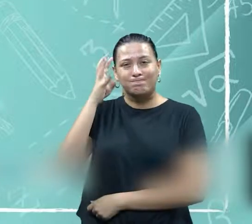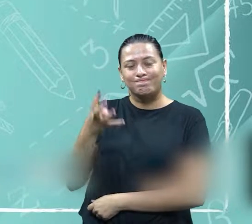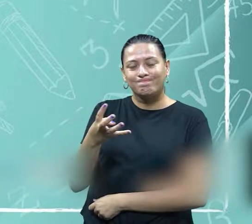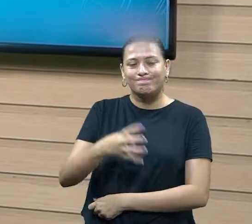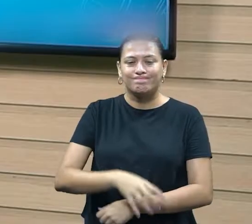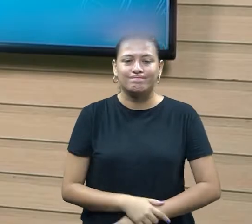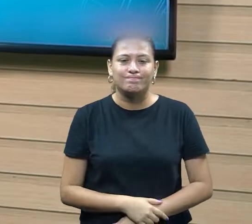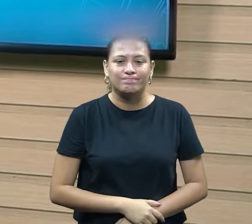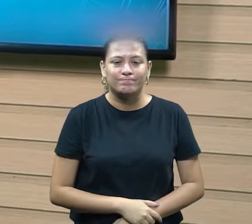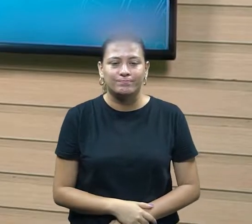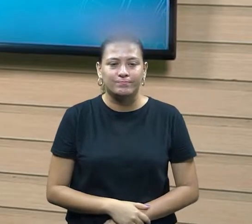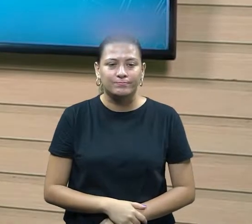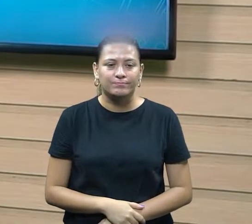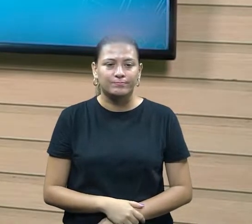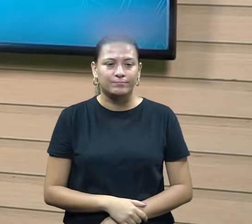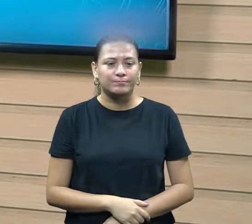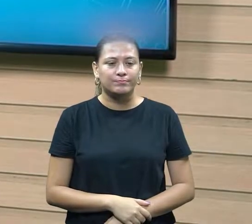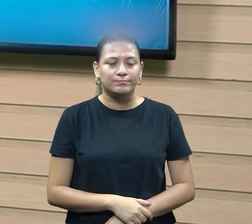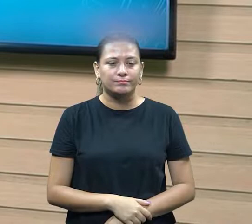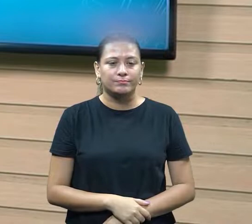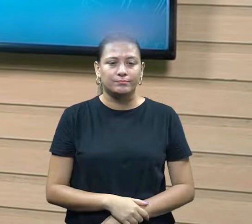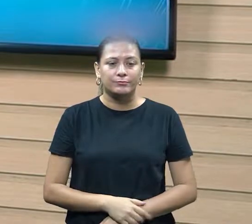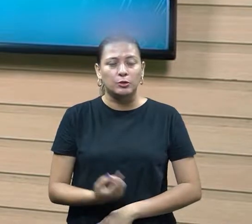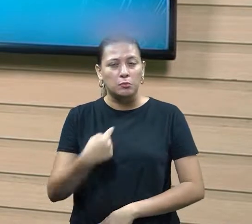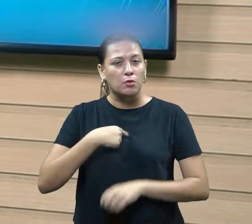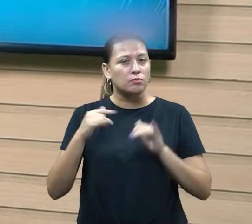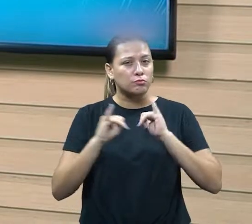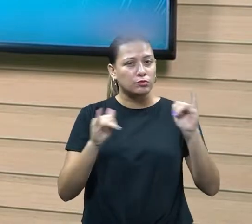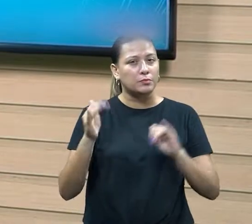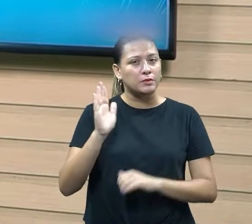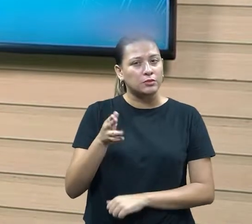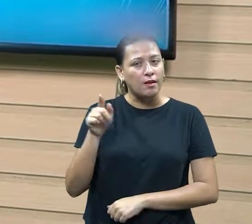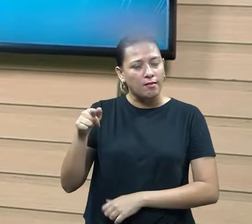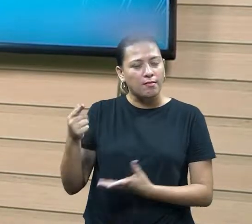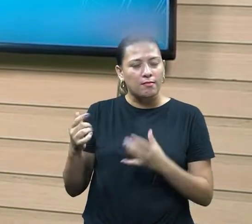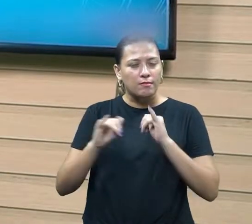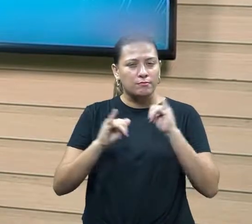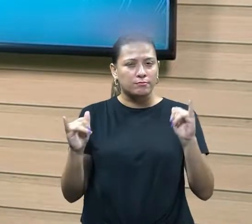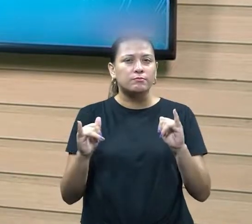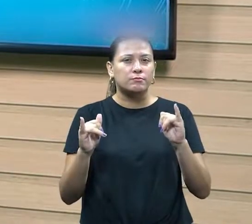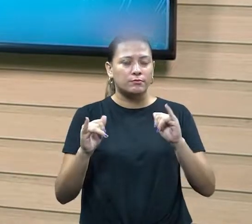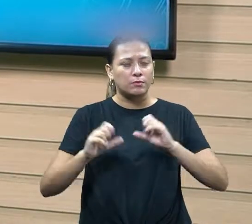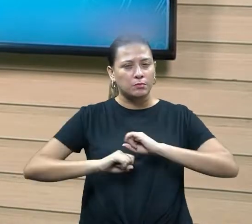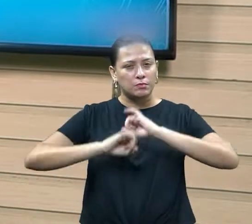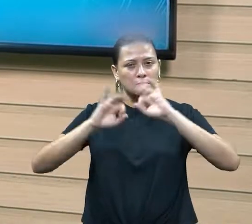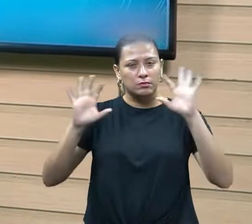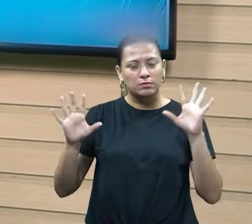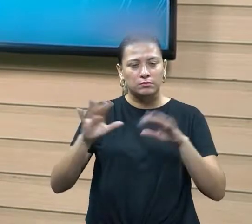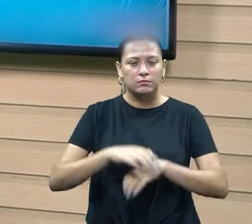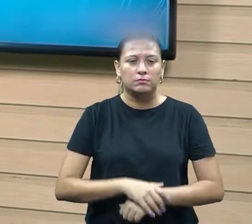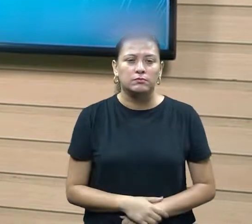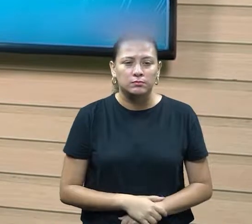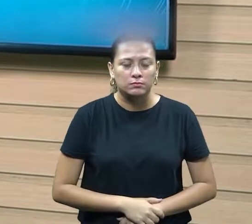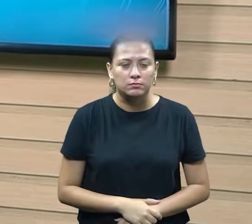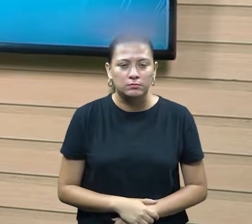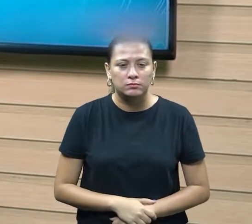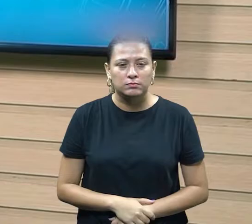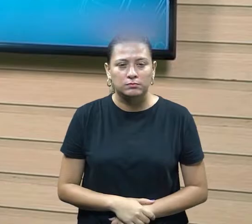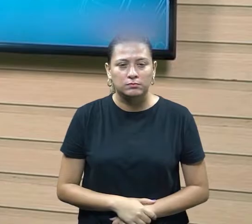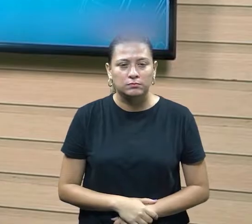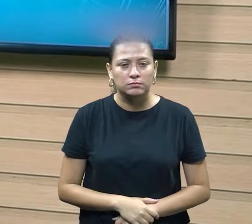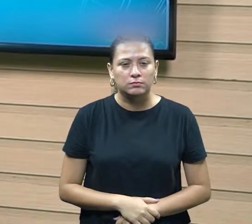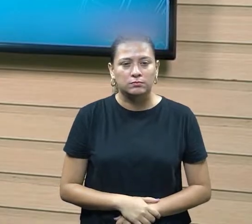partes. Olha, como eu falei para vocês, que ela sempre deixou clara que é essa questão de resolver esses problemas.